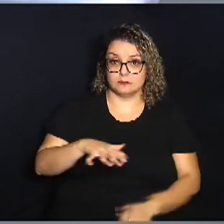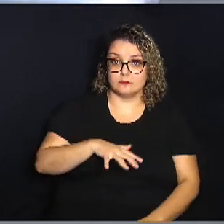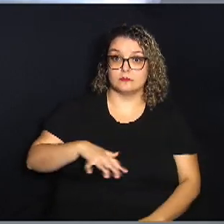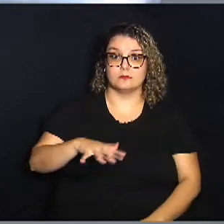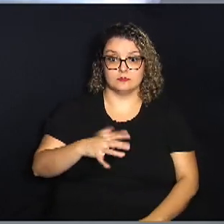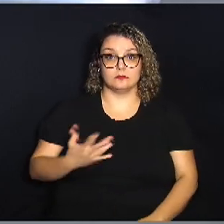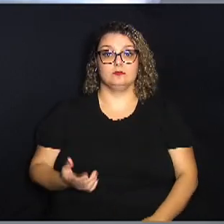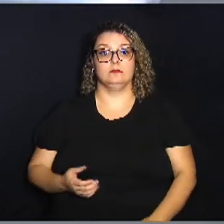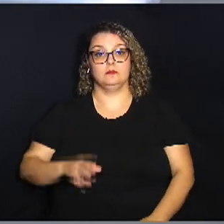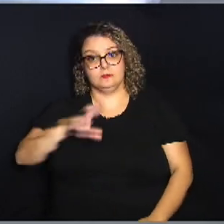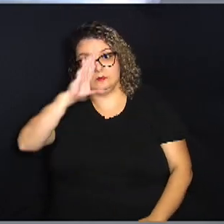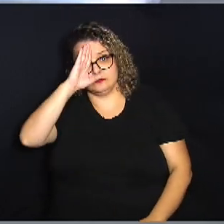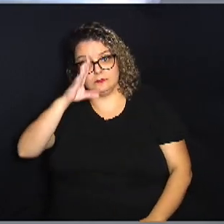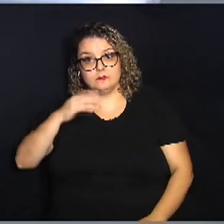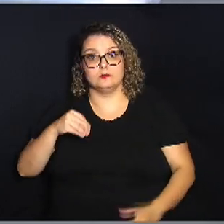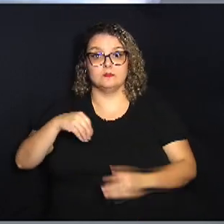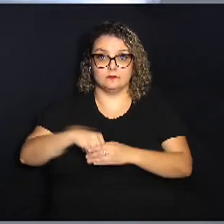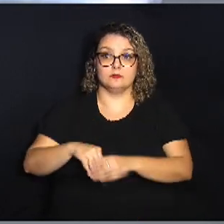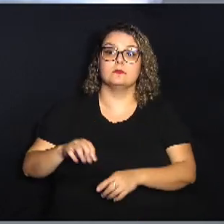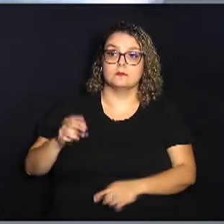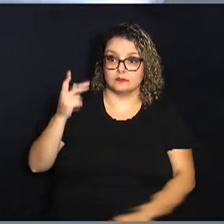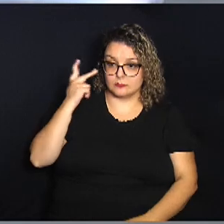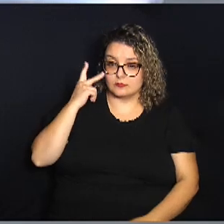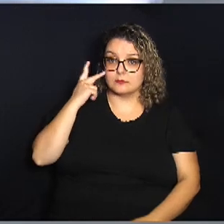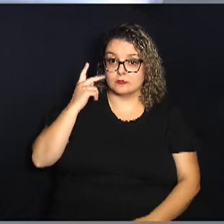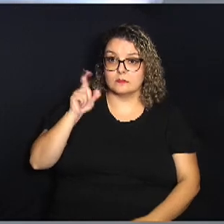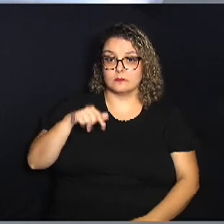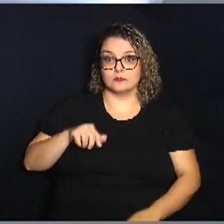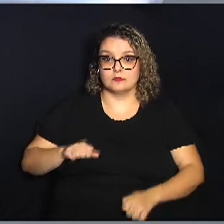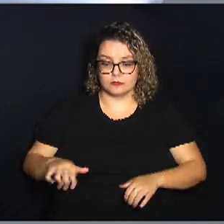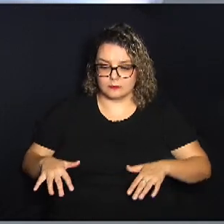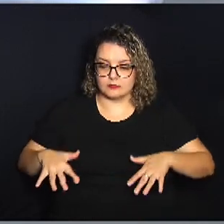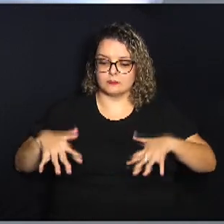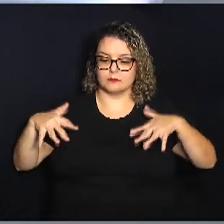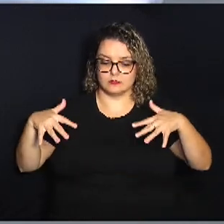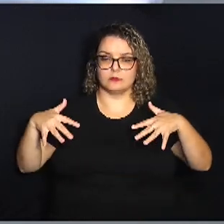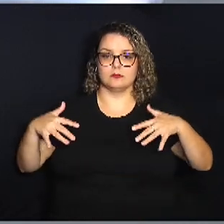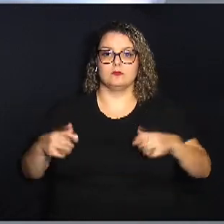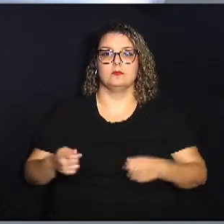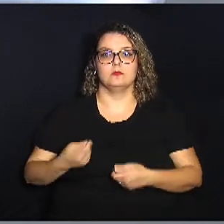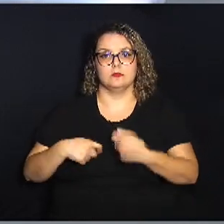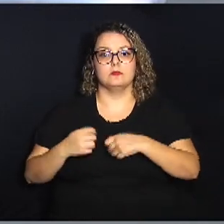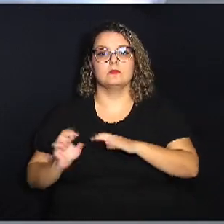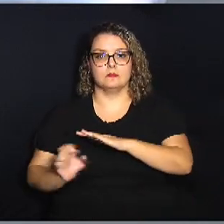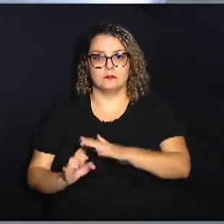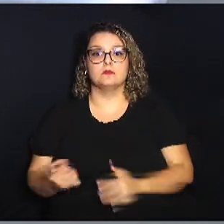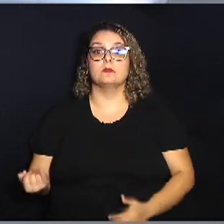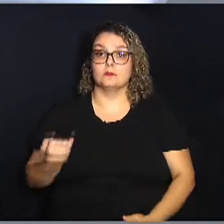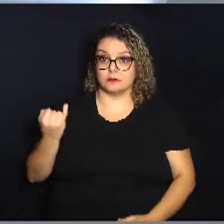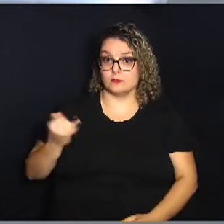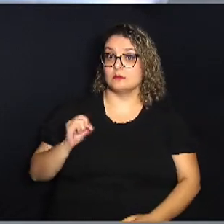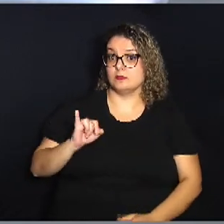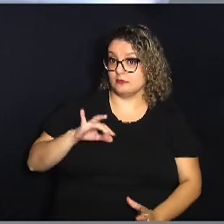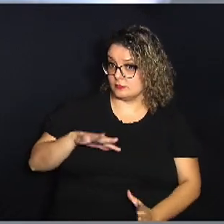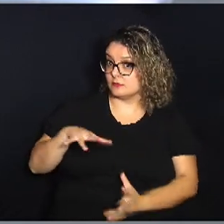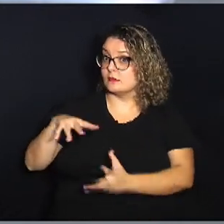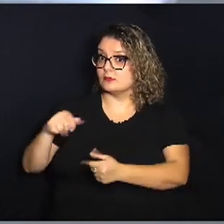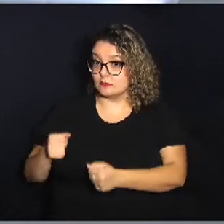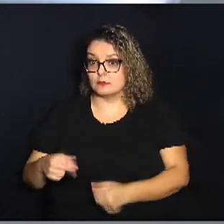cenário aqui, principalmente do interior de São Paulo, tem servido de palco para eventos de negócios muito importantes, internacionais,